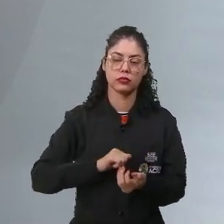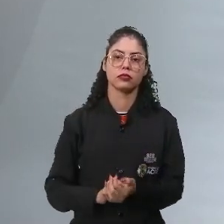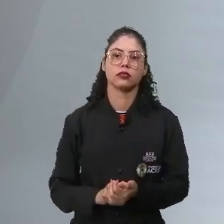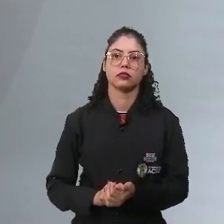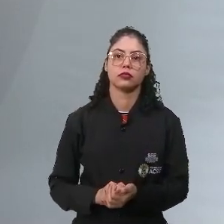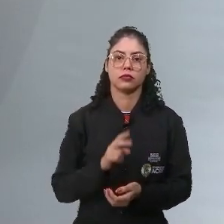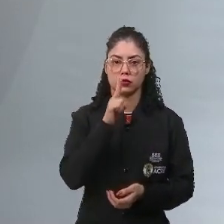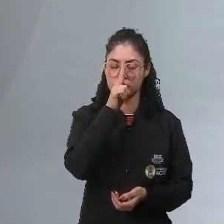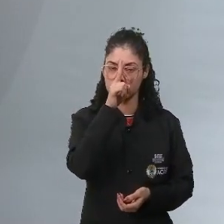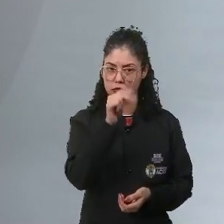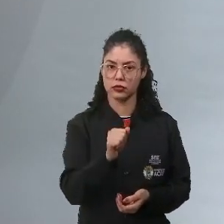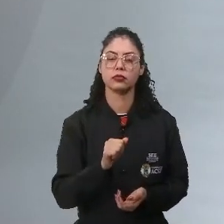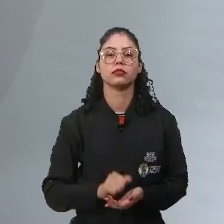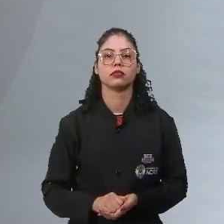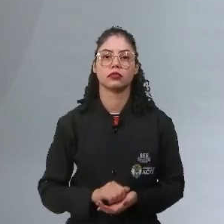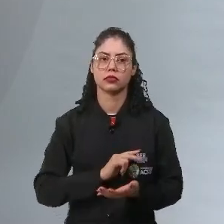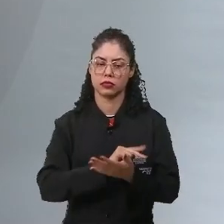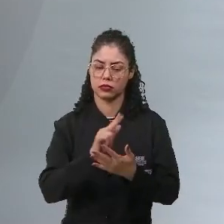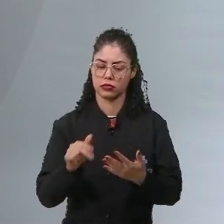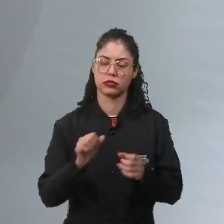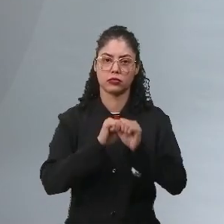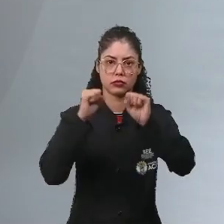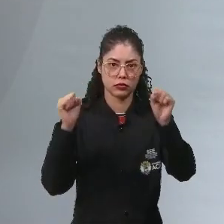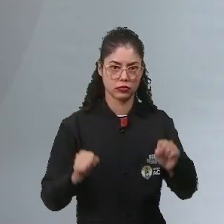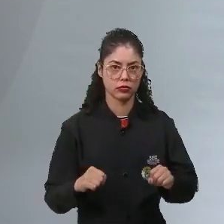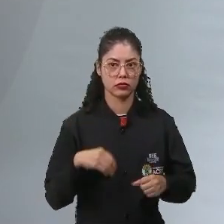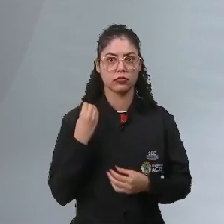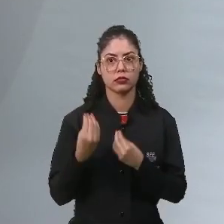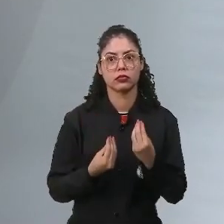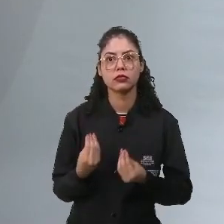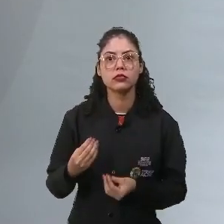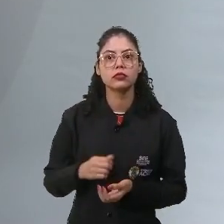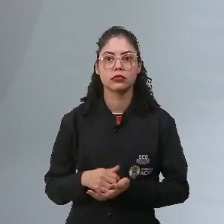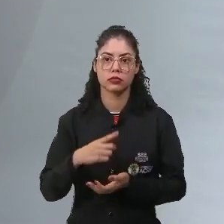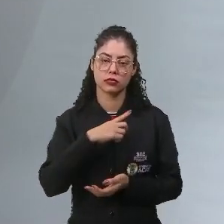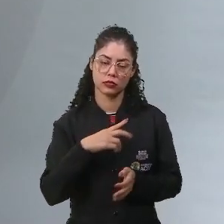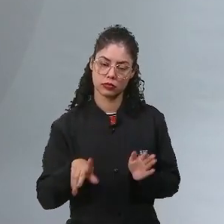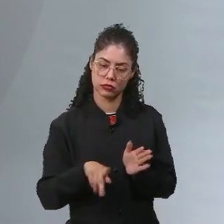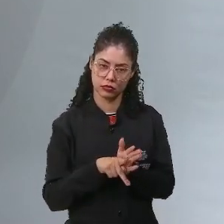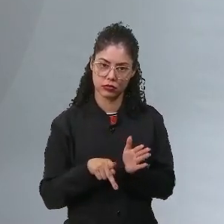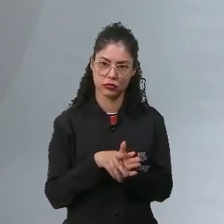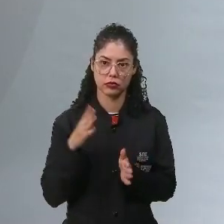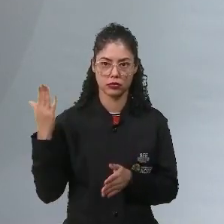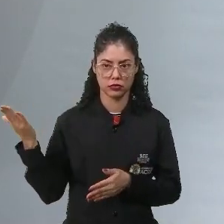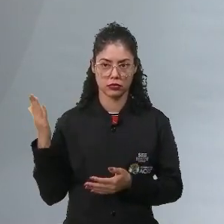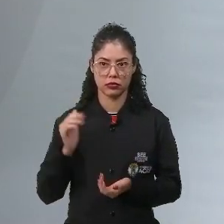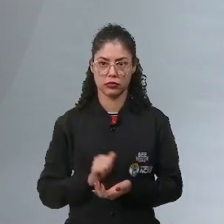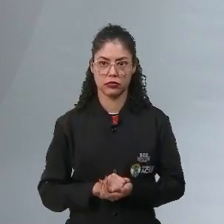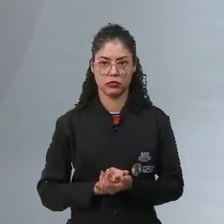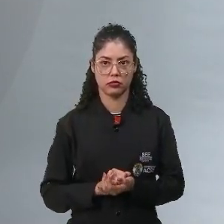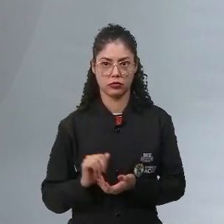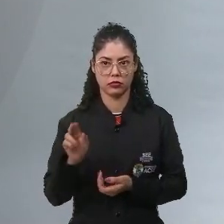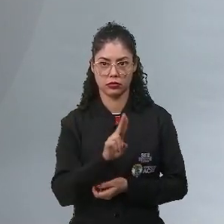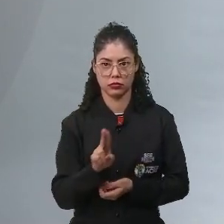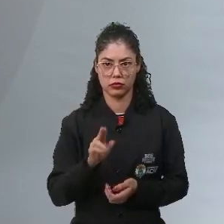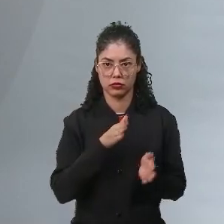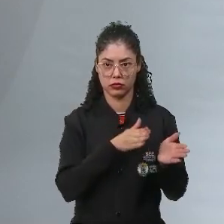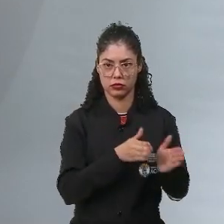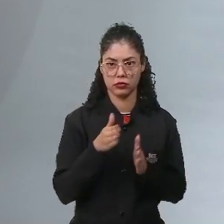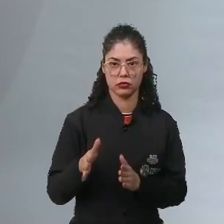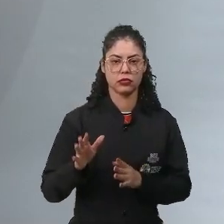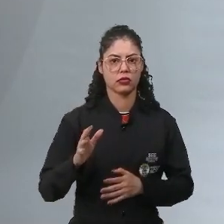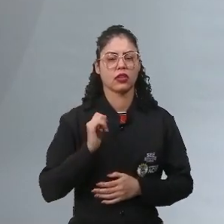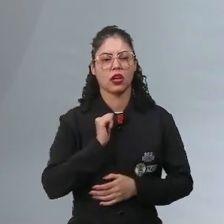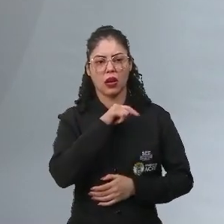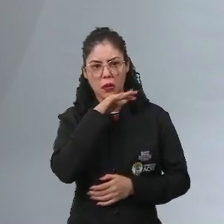revezamento de poder, instauração de vários sistemas, formas de poder, entre elas, a gente vai ter aqui a chamada fase do terror,